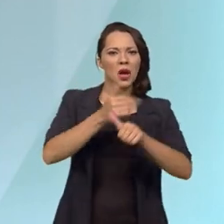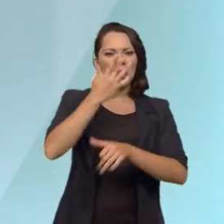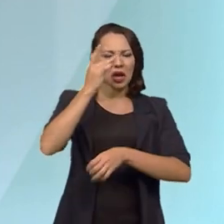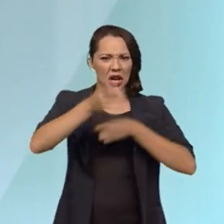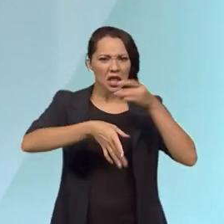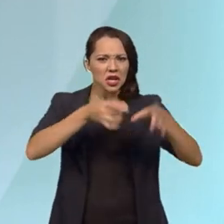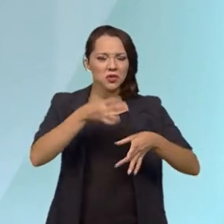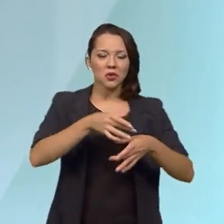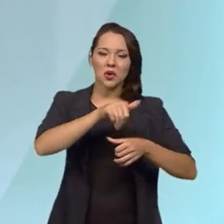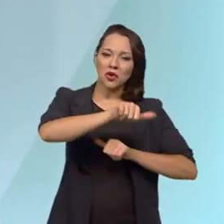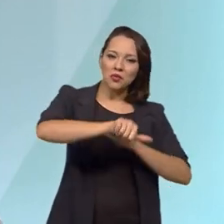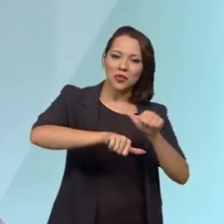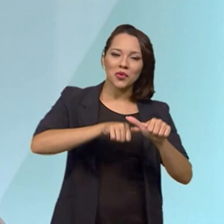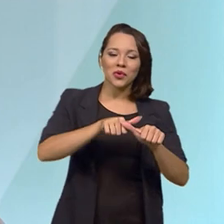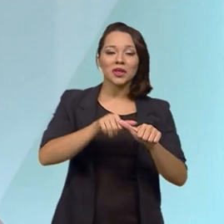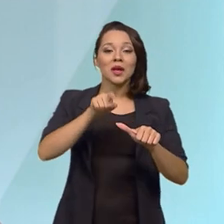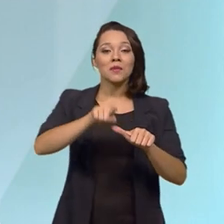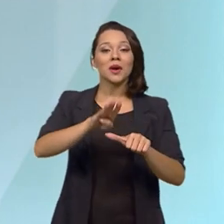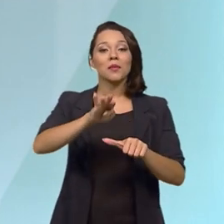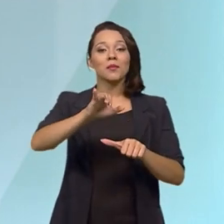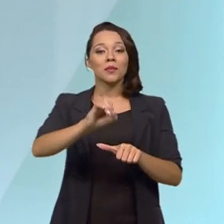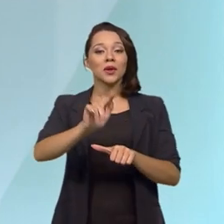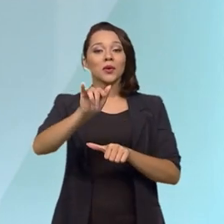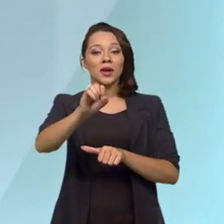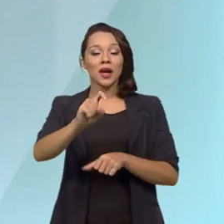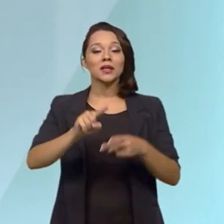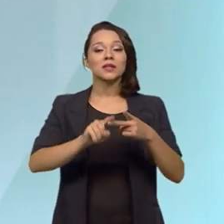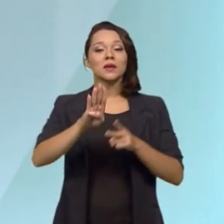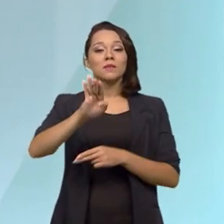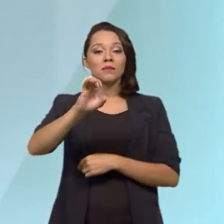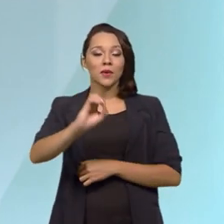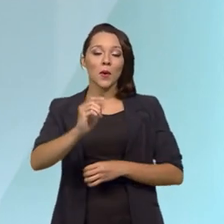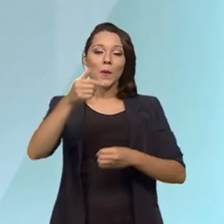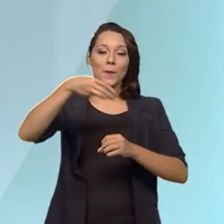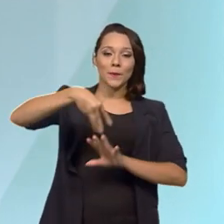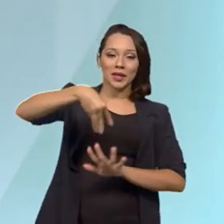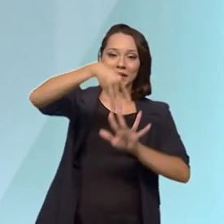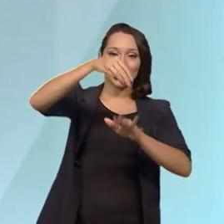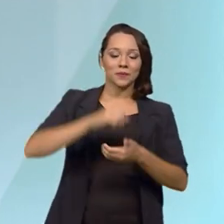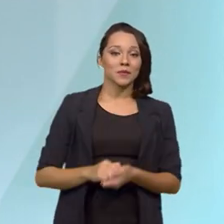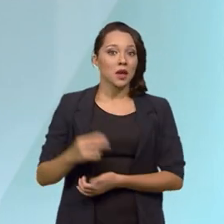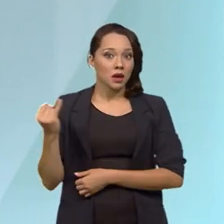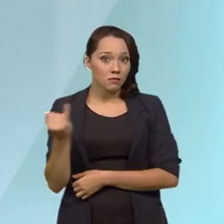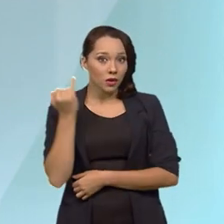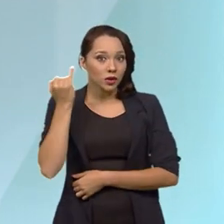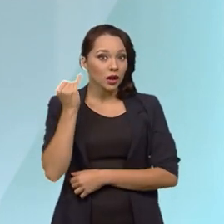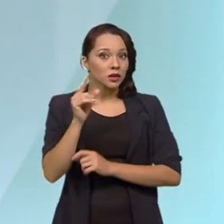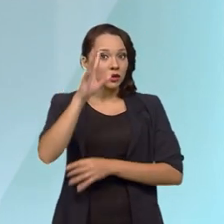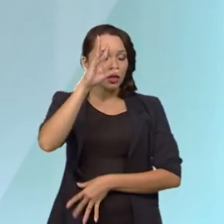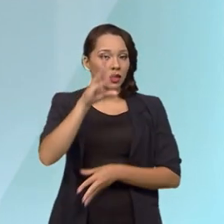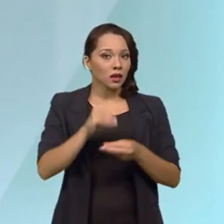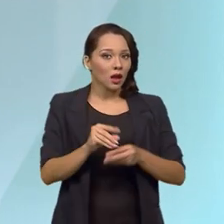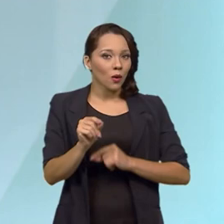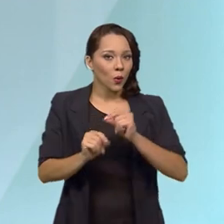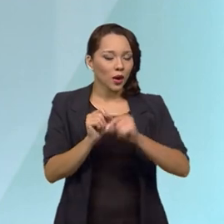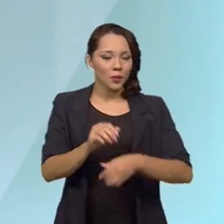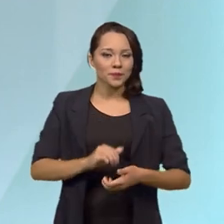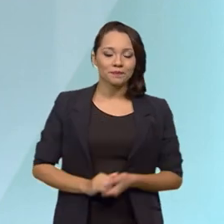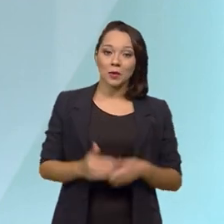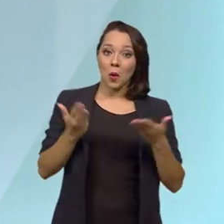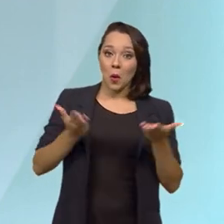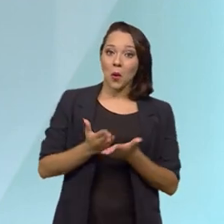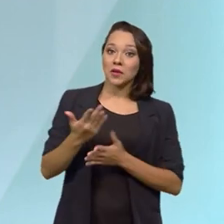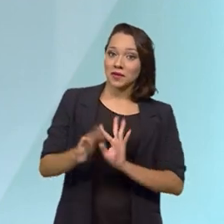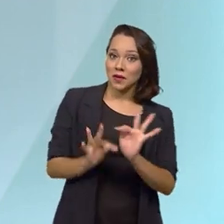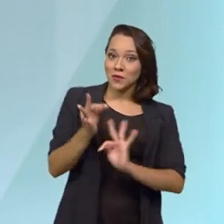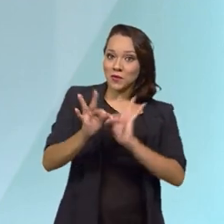resíduo em biogás e biometano. Importante, importante entender que hoje a